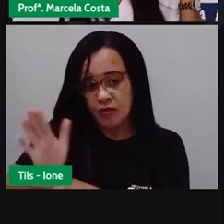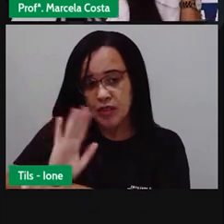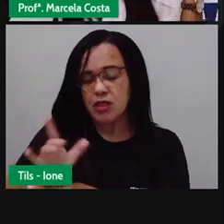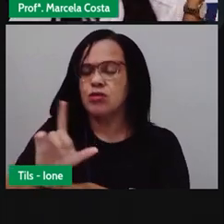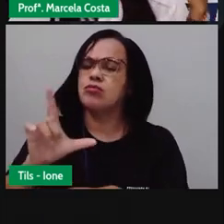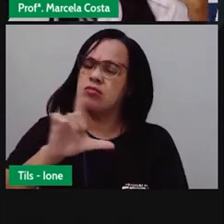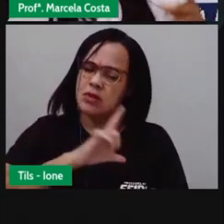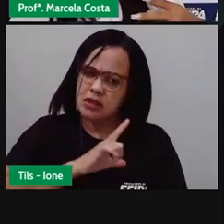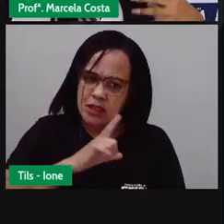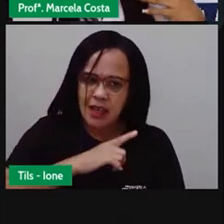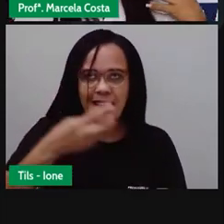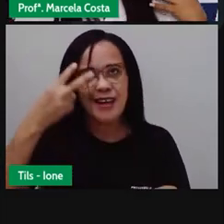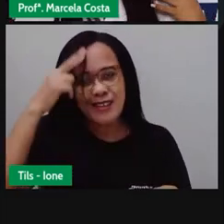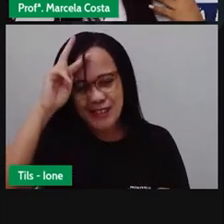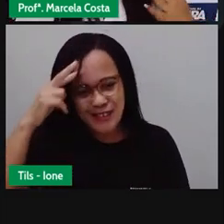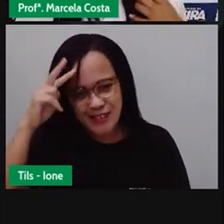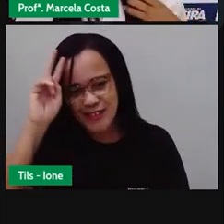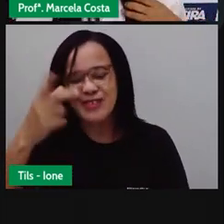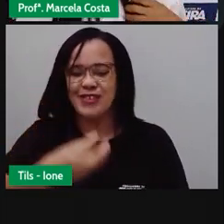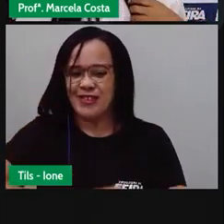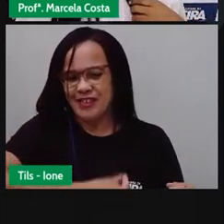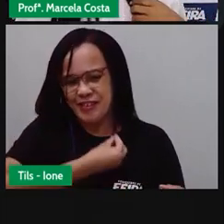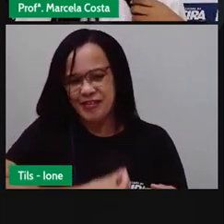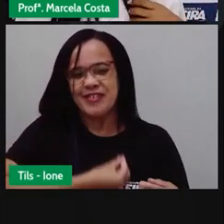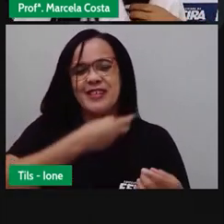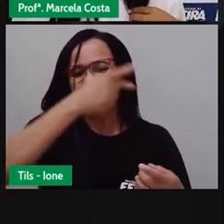diversas outras histórias de ferências.